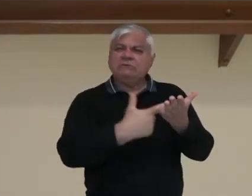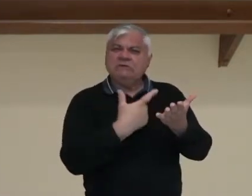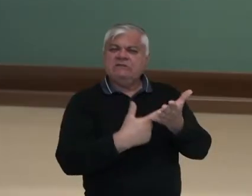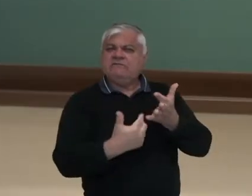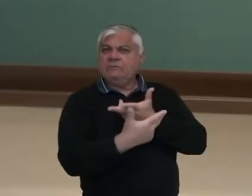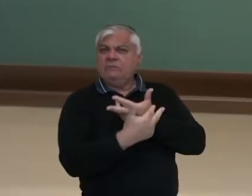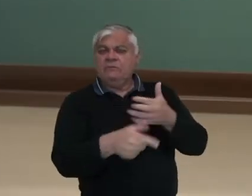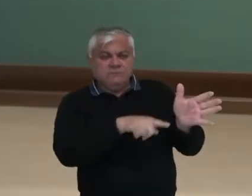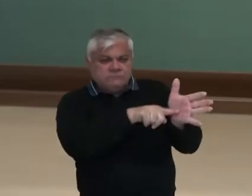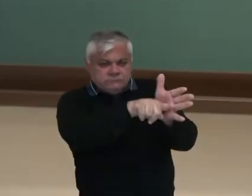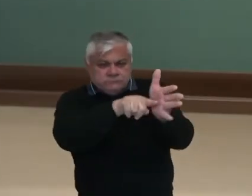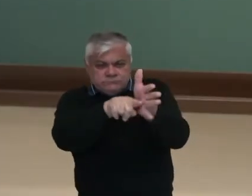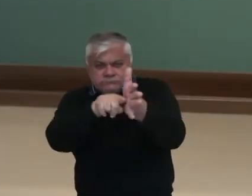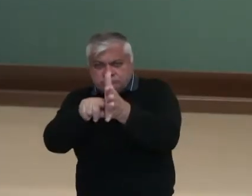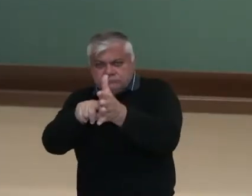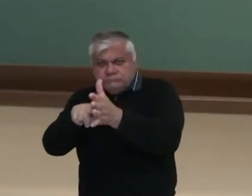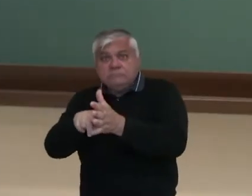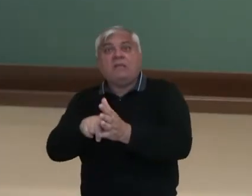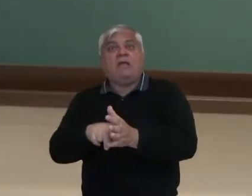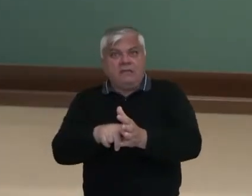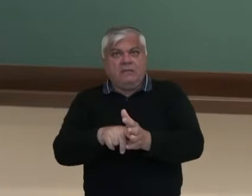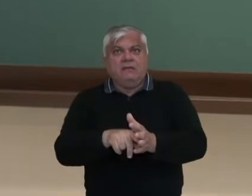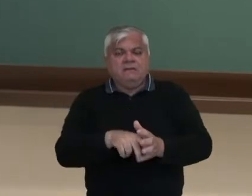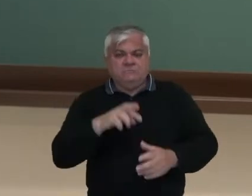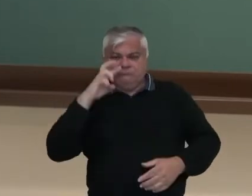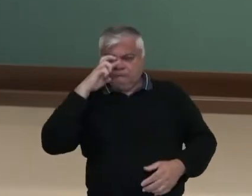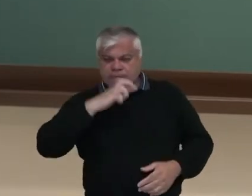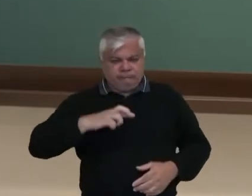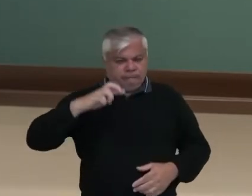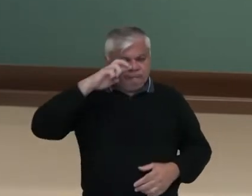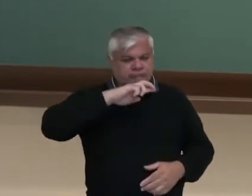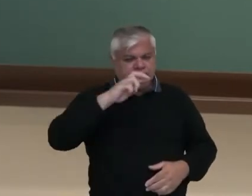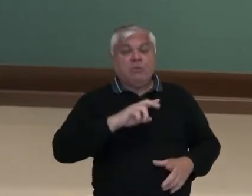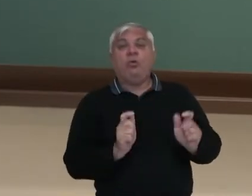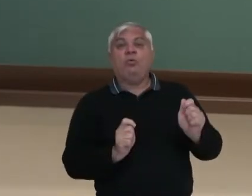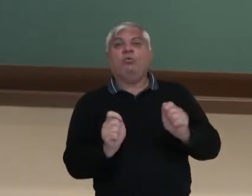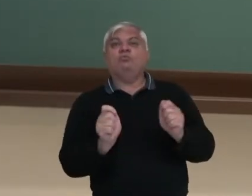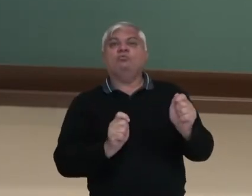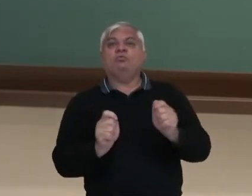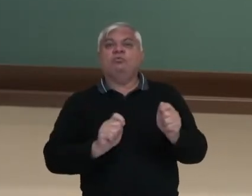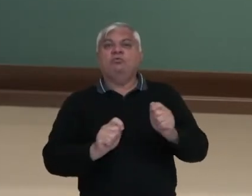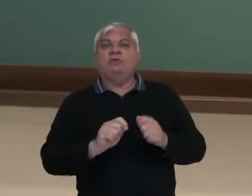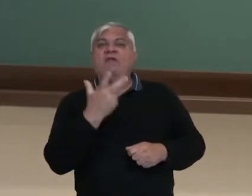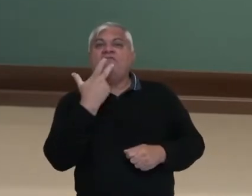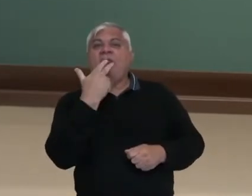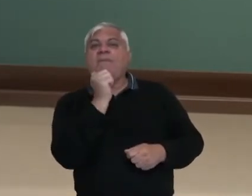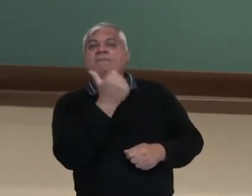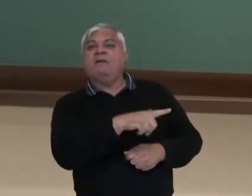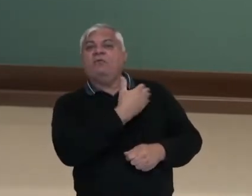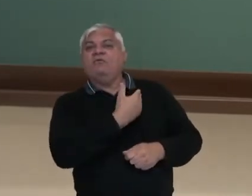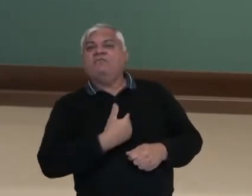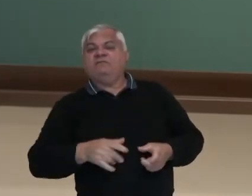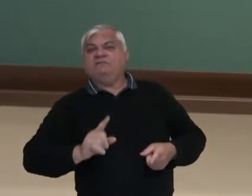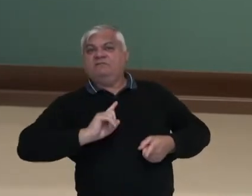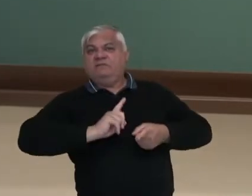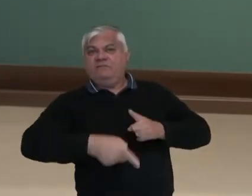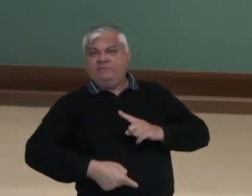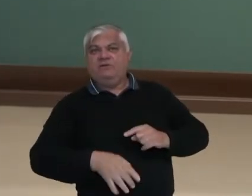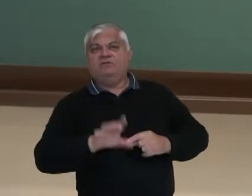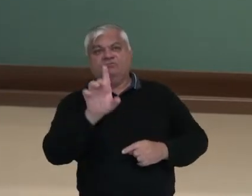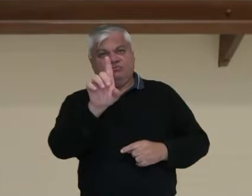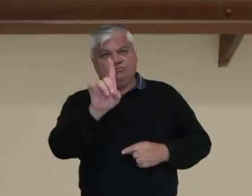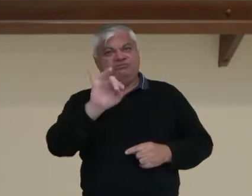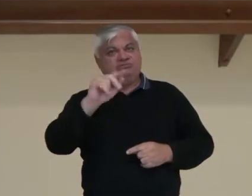enfim, os meios de comunicação eles estavam sendo controlados por esse departamento que era o DIP.